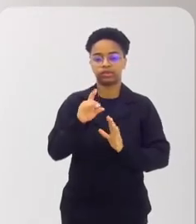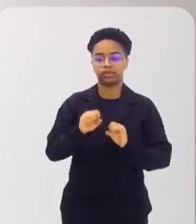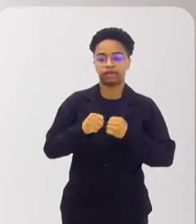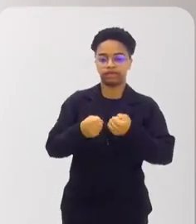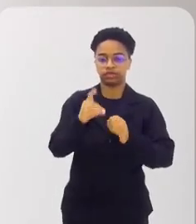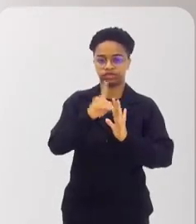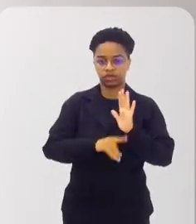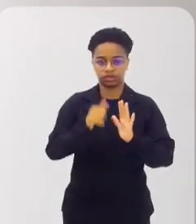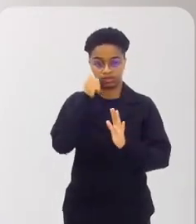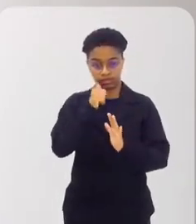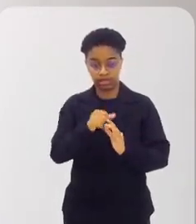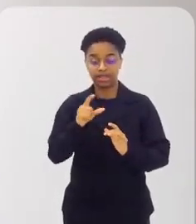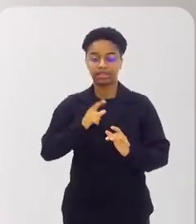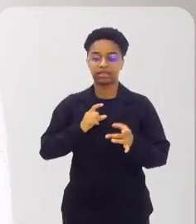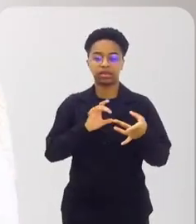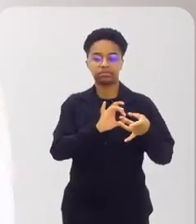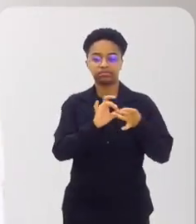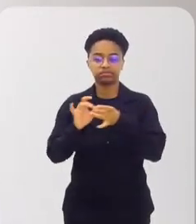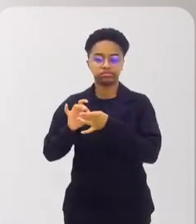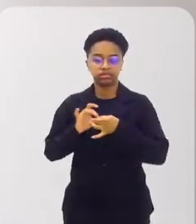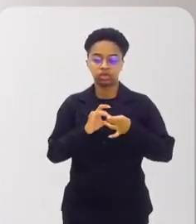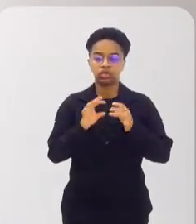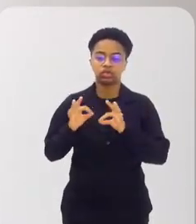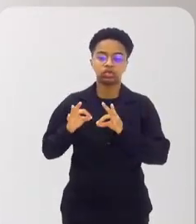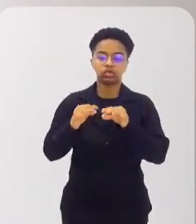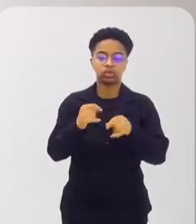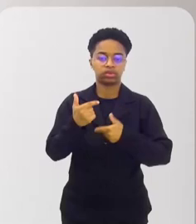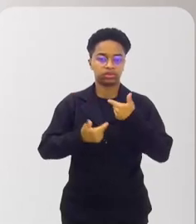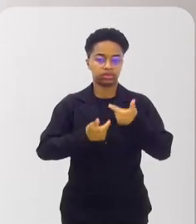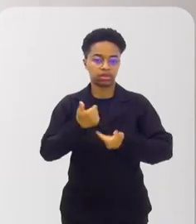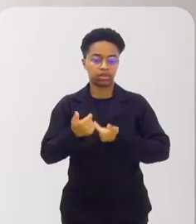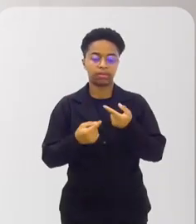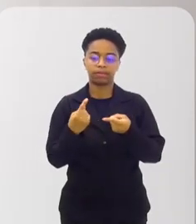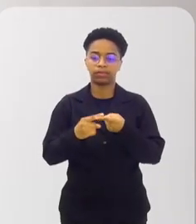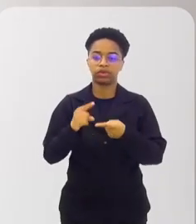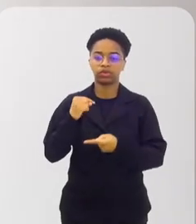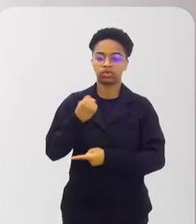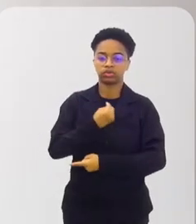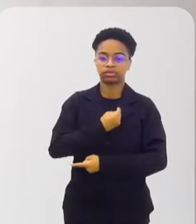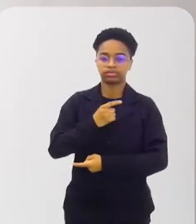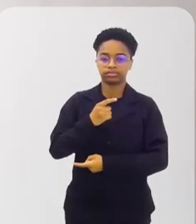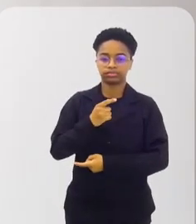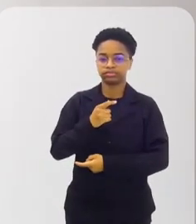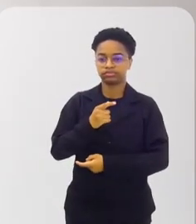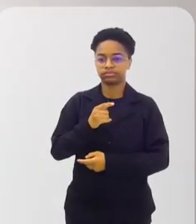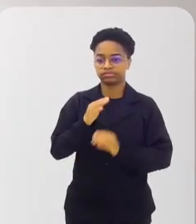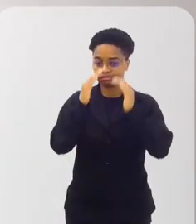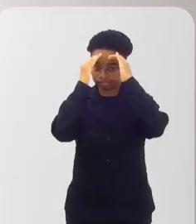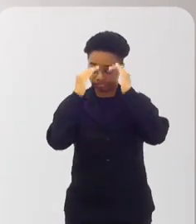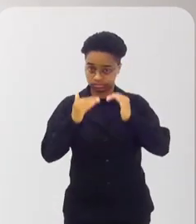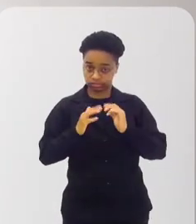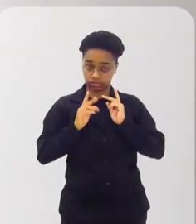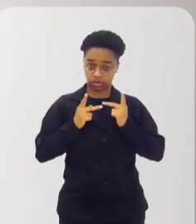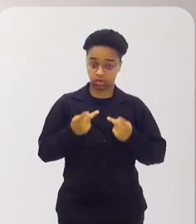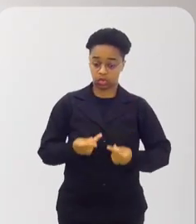coorganizado todos esses trabalhos para que a gente tenha aí a nossa humanidade